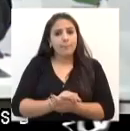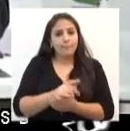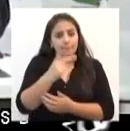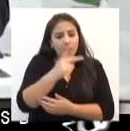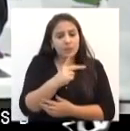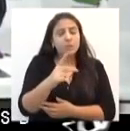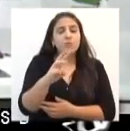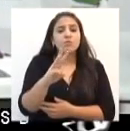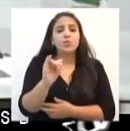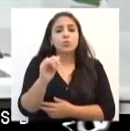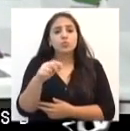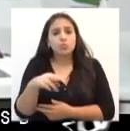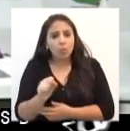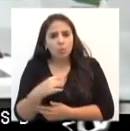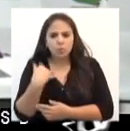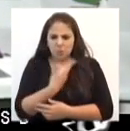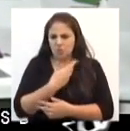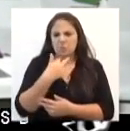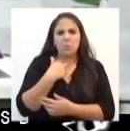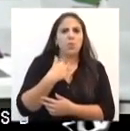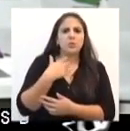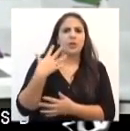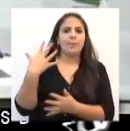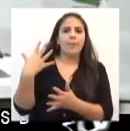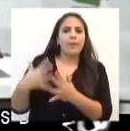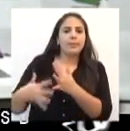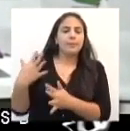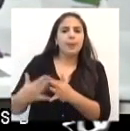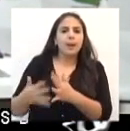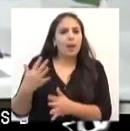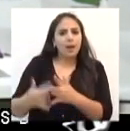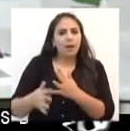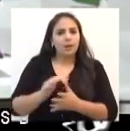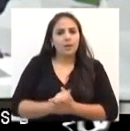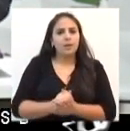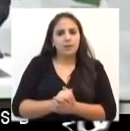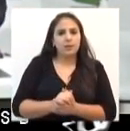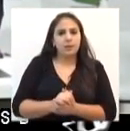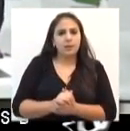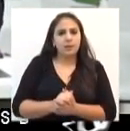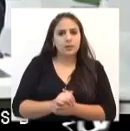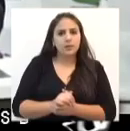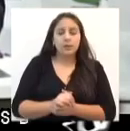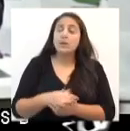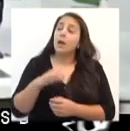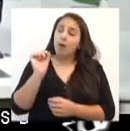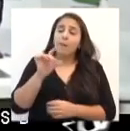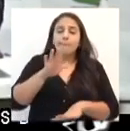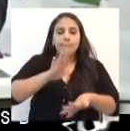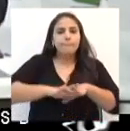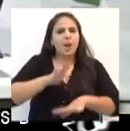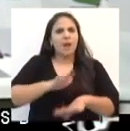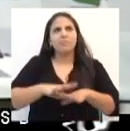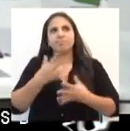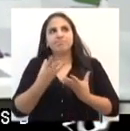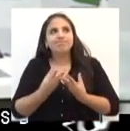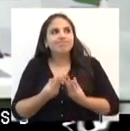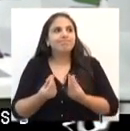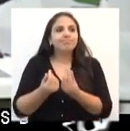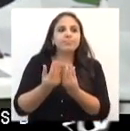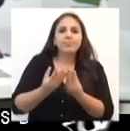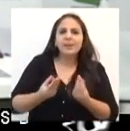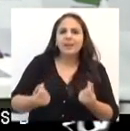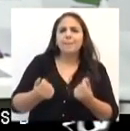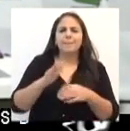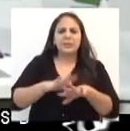temos prerogativa para interferir nas questões do Executivo. Seria mais sensível, seria mais